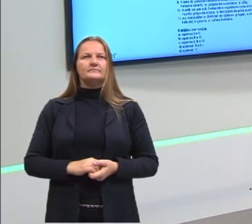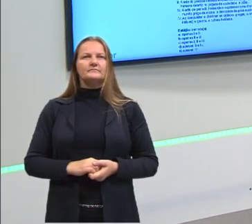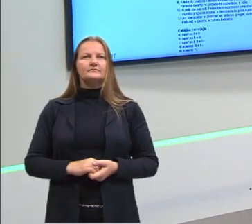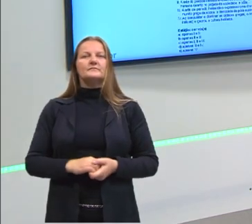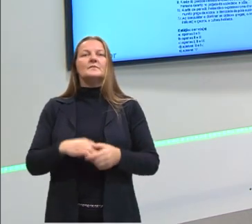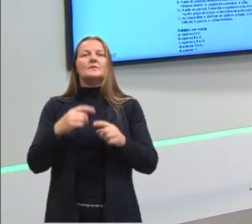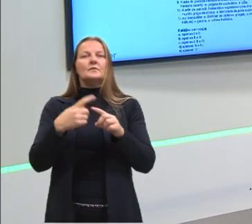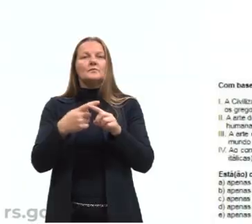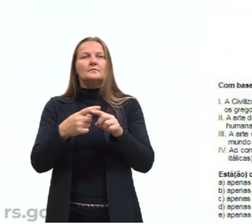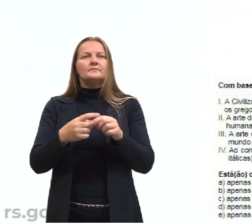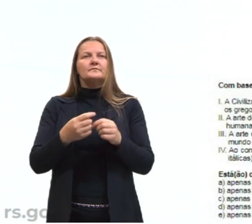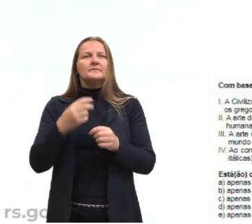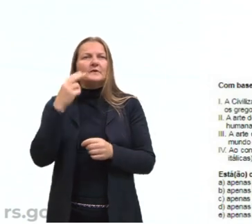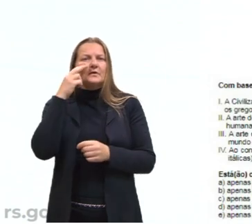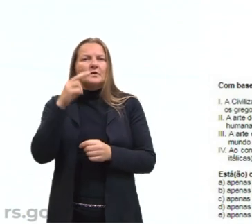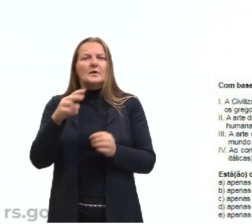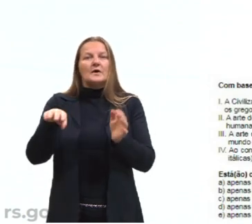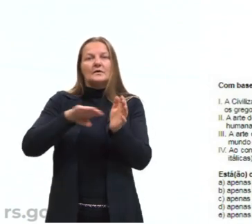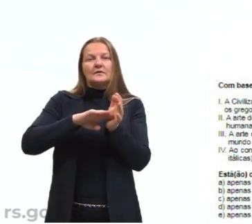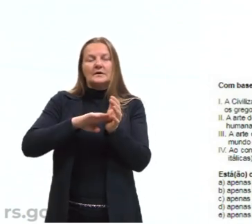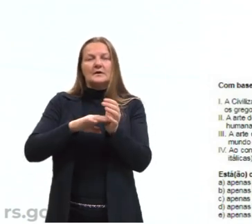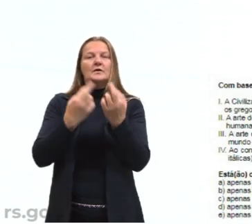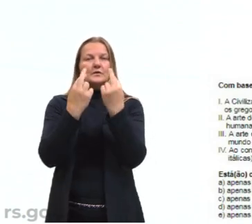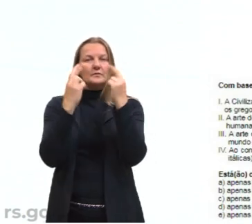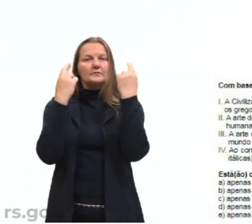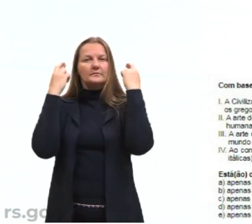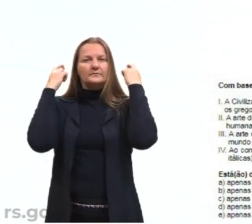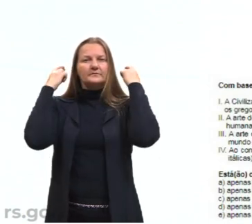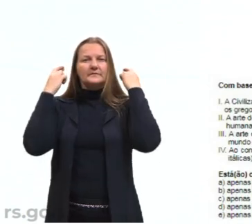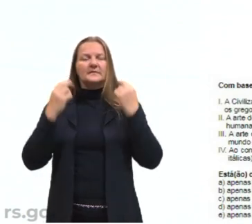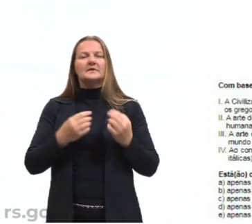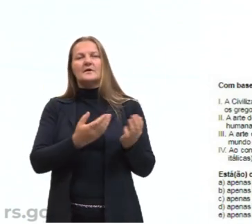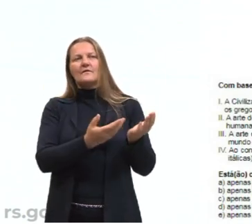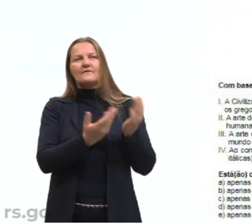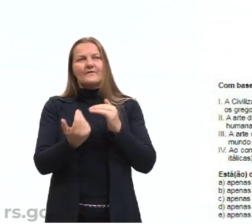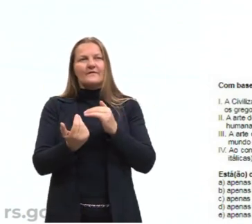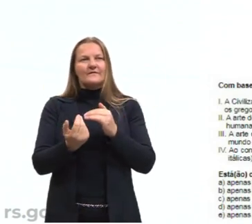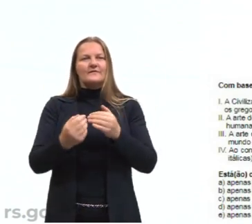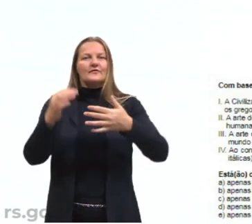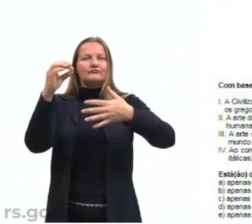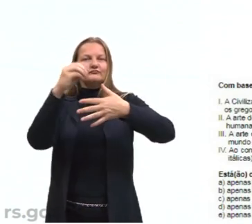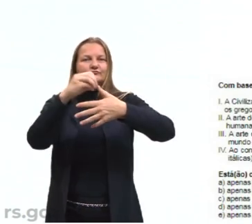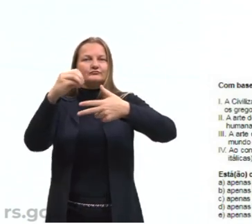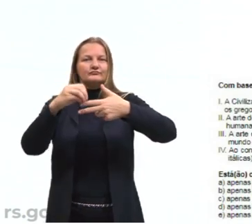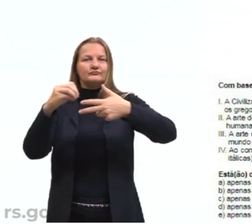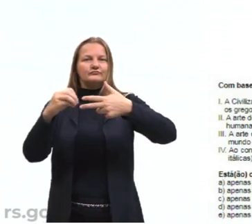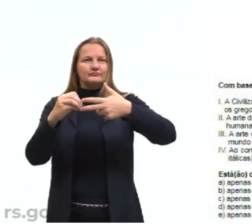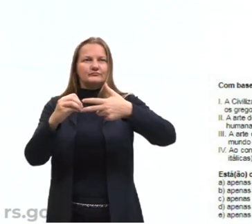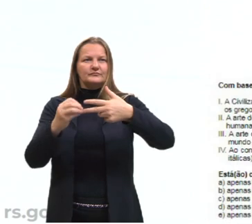com isso que nós vimos até aqui sobre a Grécia, vamos lá para uma questão do Enem, então.